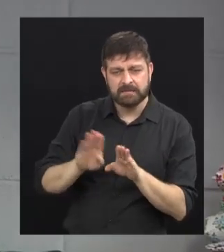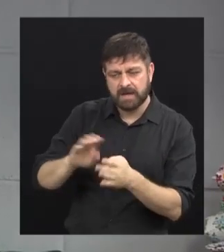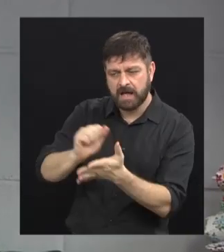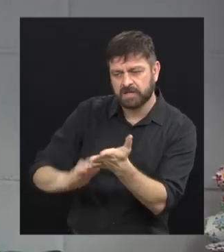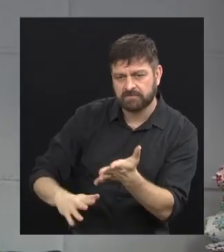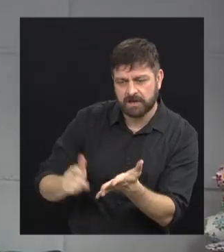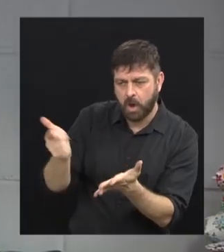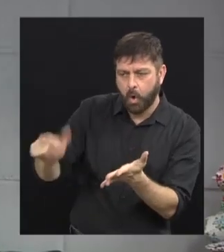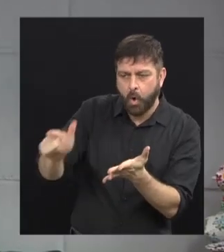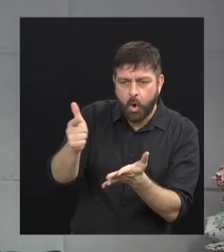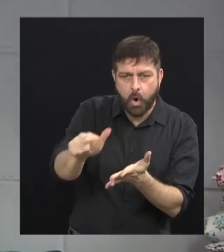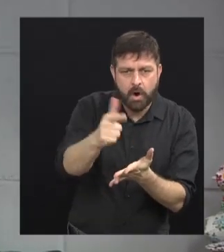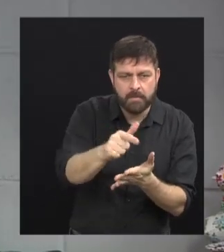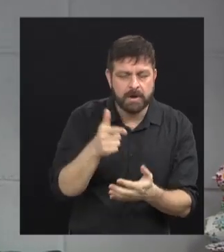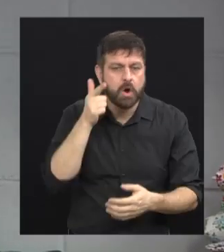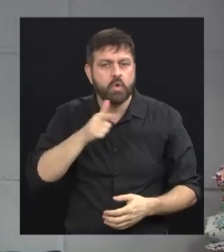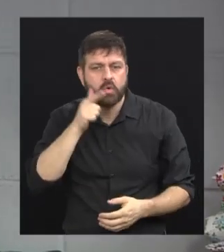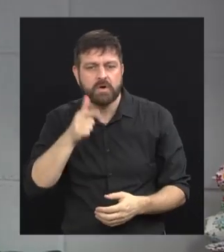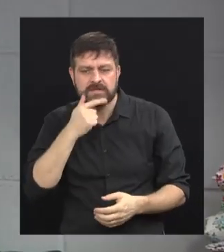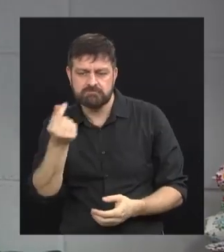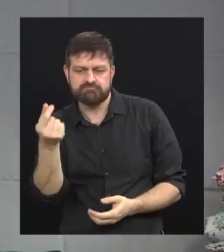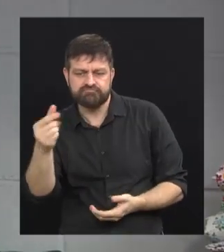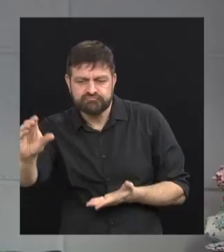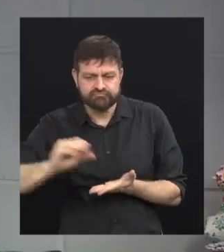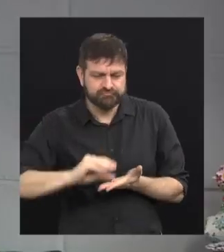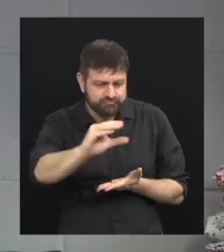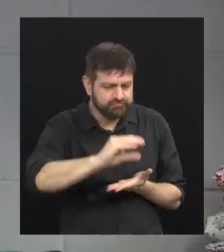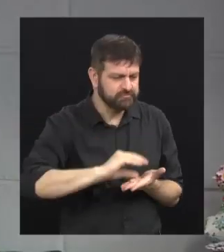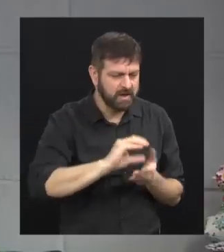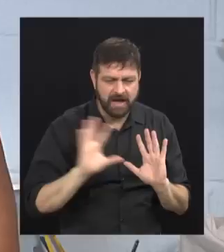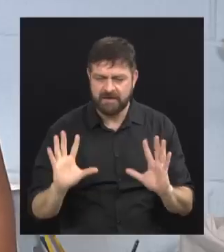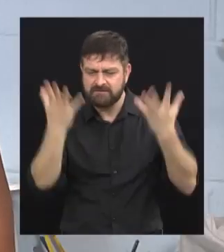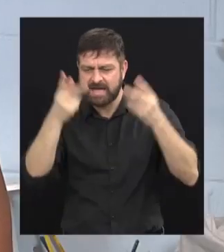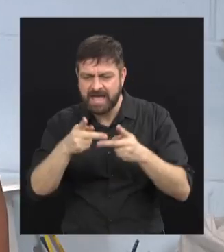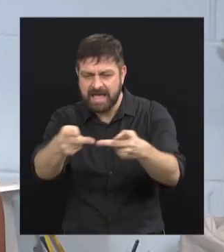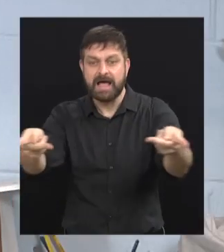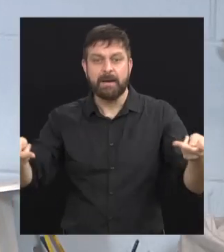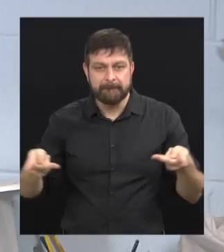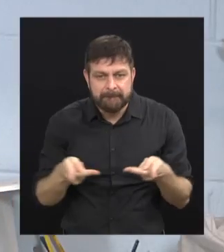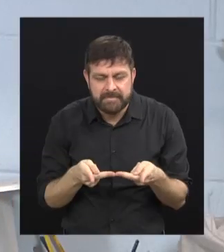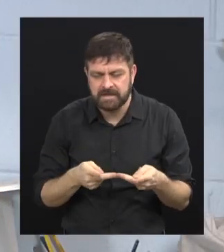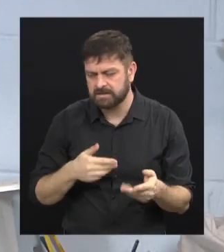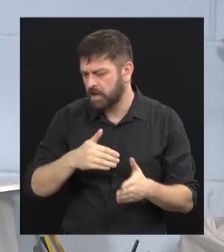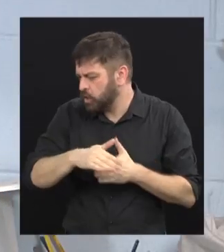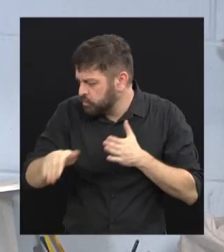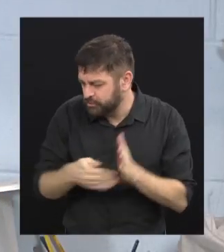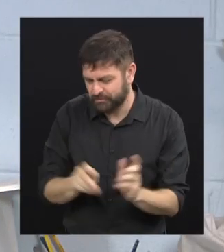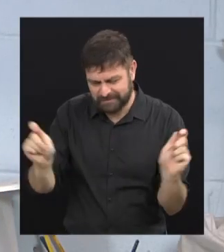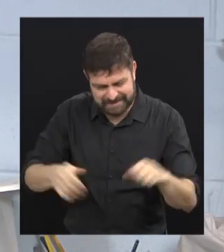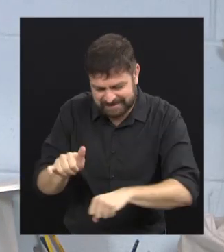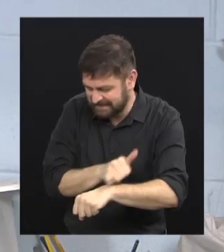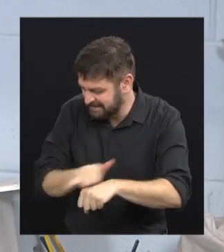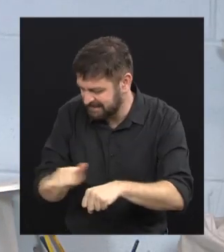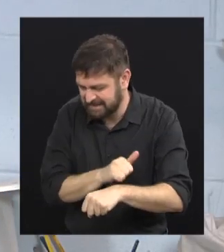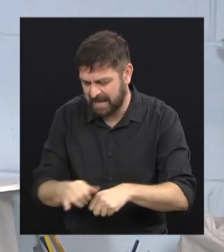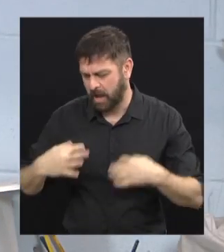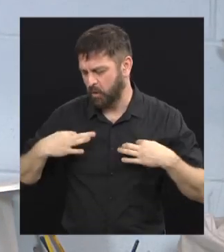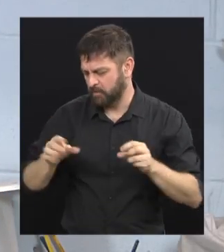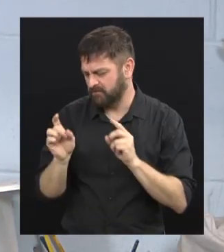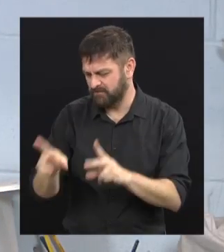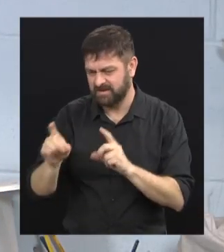atividades esporádicas para levantar recursos? Venda de pizza, festa, tudo. Tudo que puder fazer. Bazares,